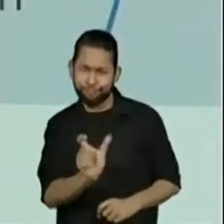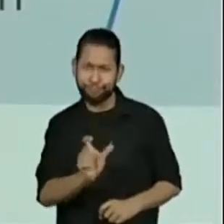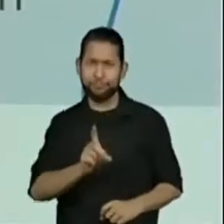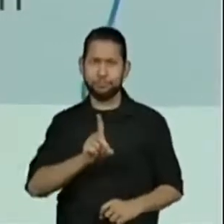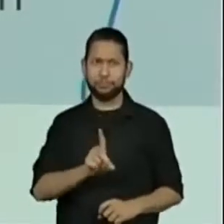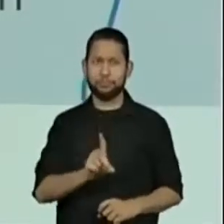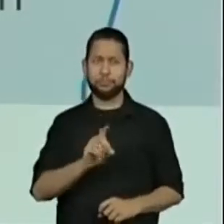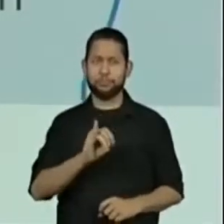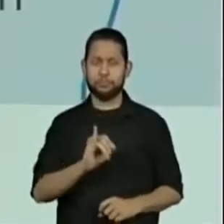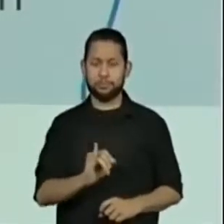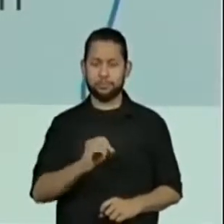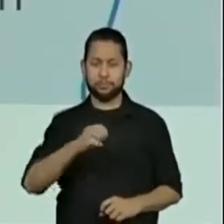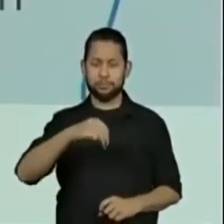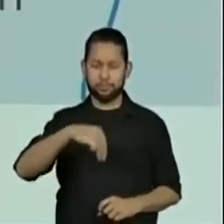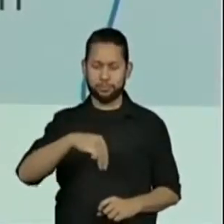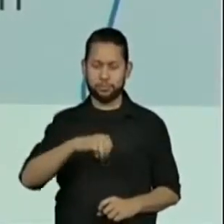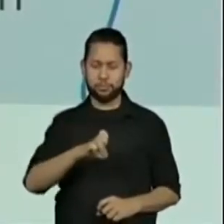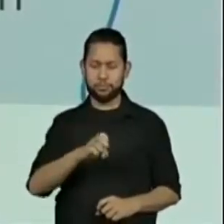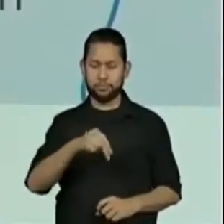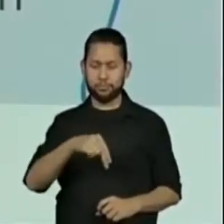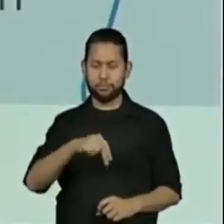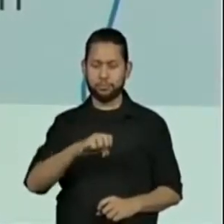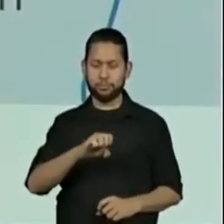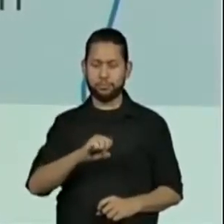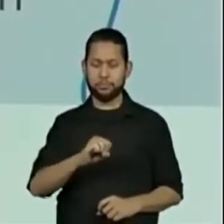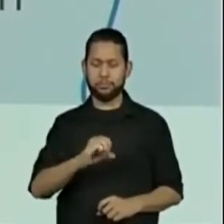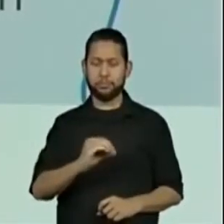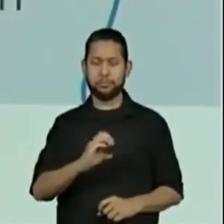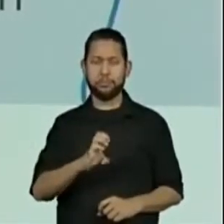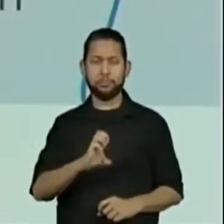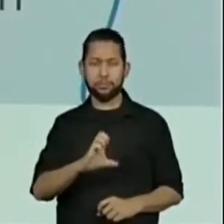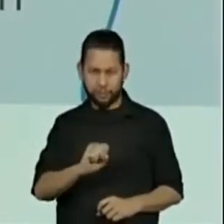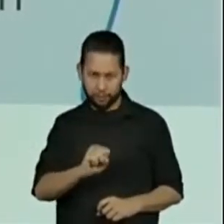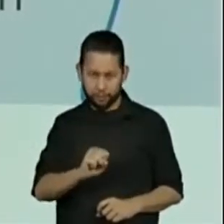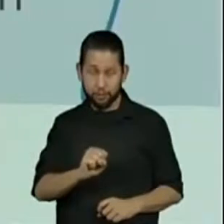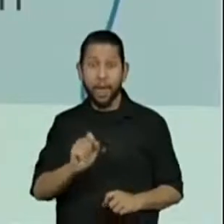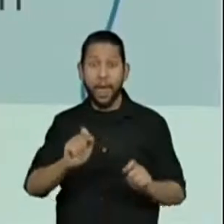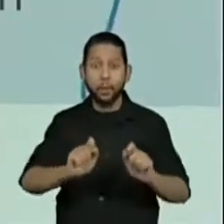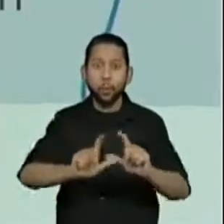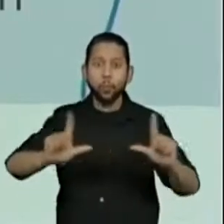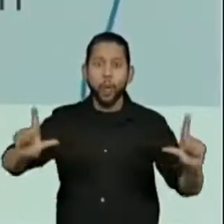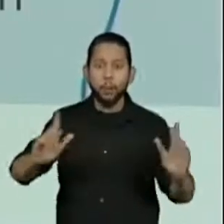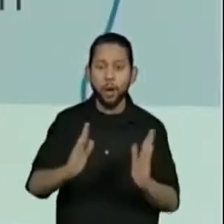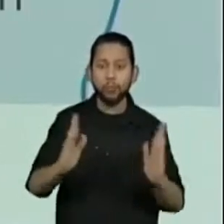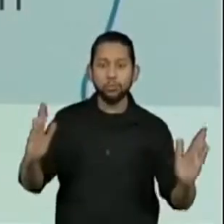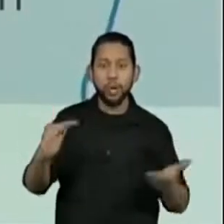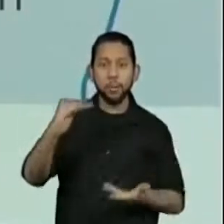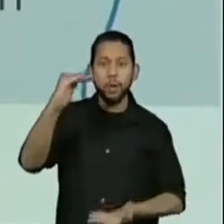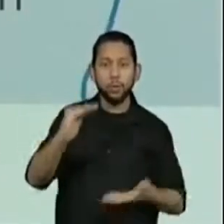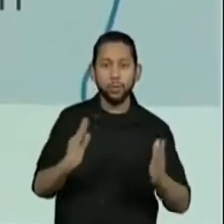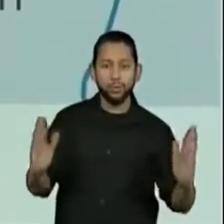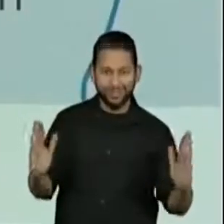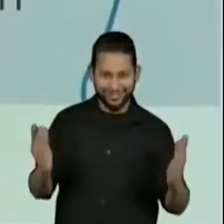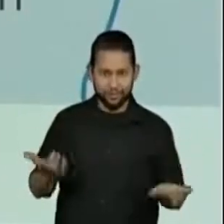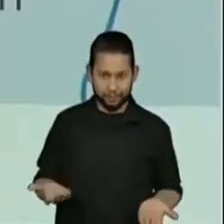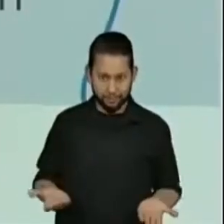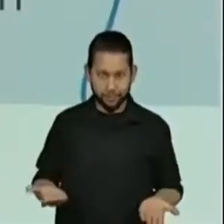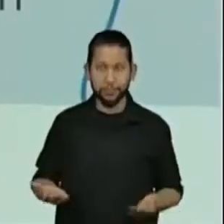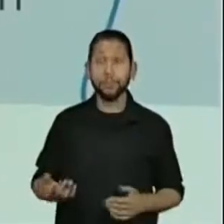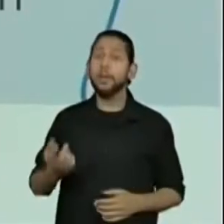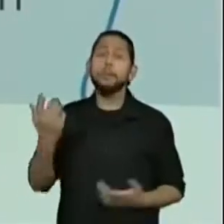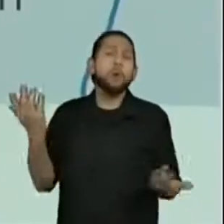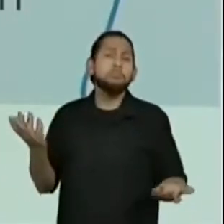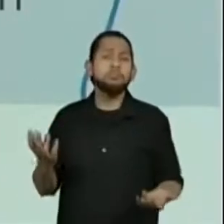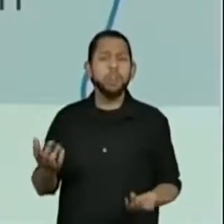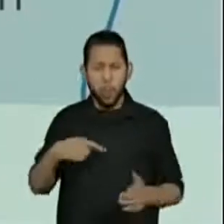Dimensões. Então, agora, eu não quero saber sobre o título. Não quero. Eu não quero também saber o ano que foi, né, que essa obra foi